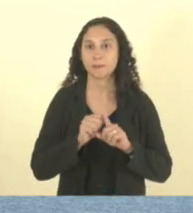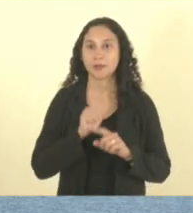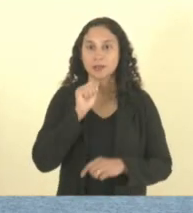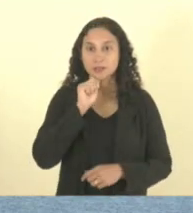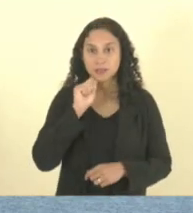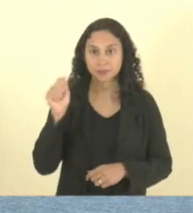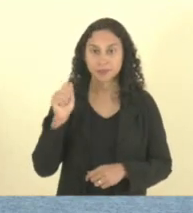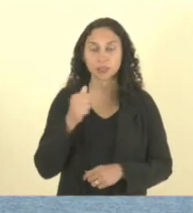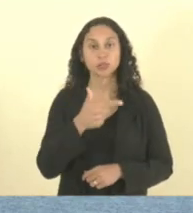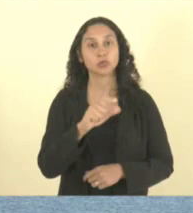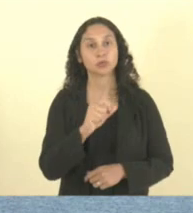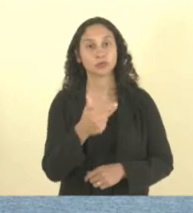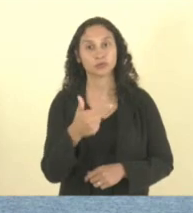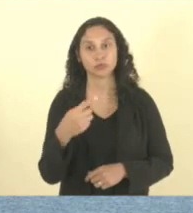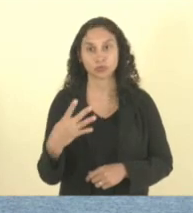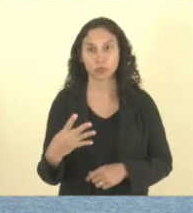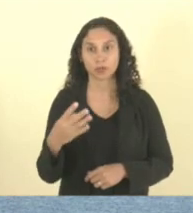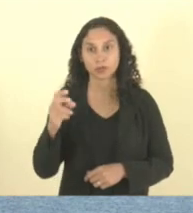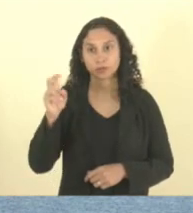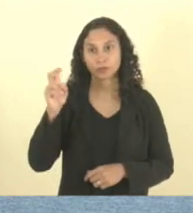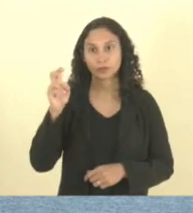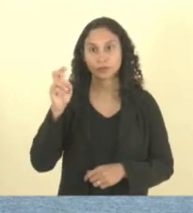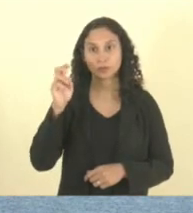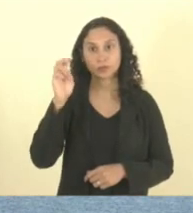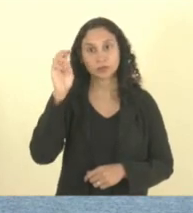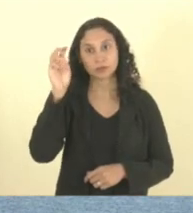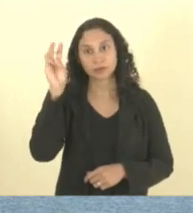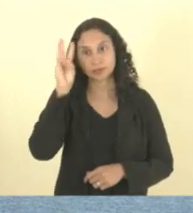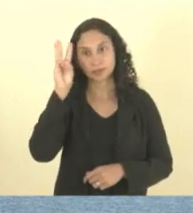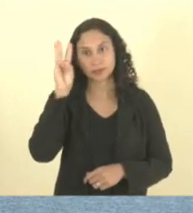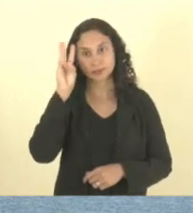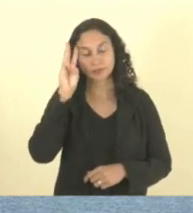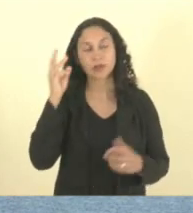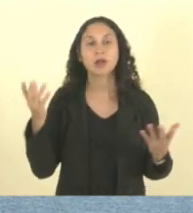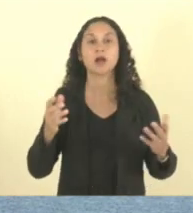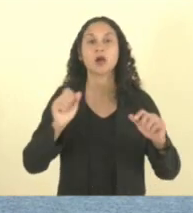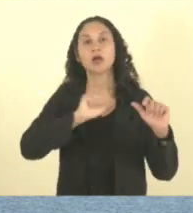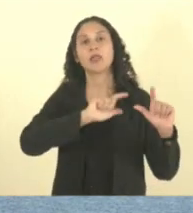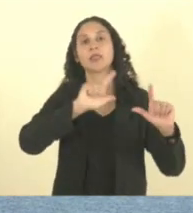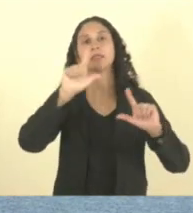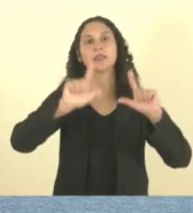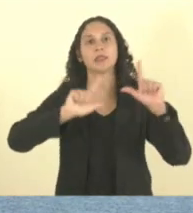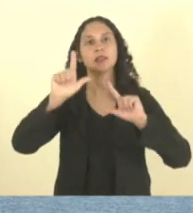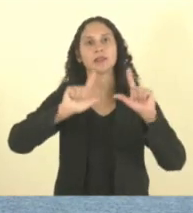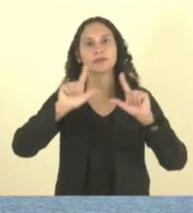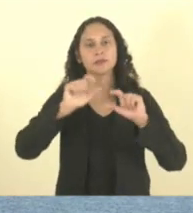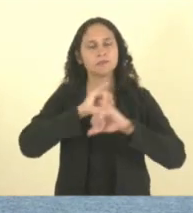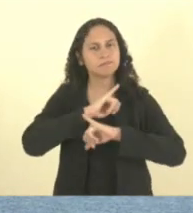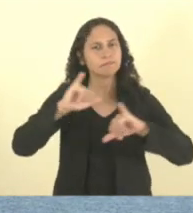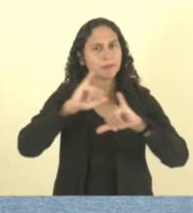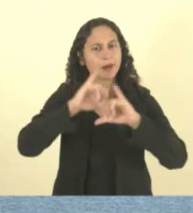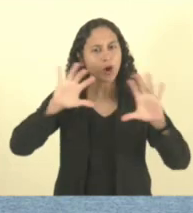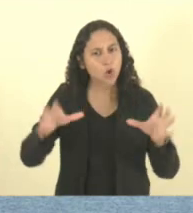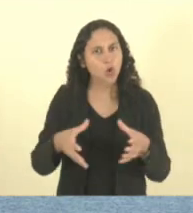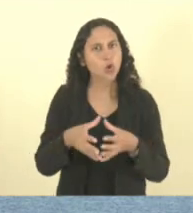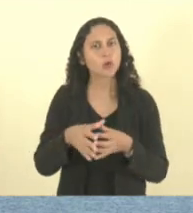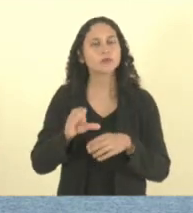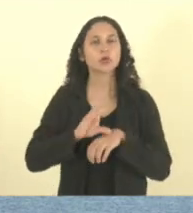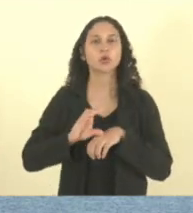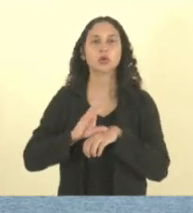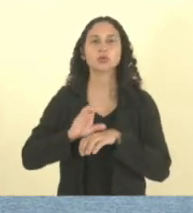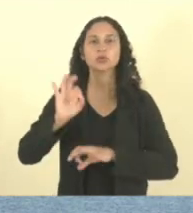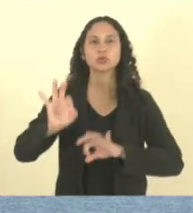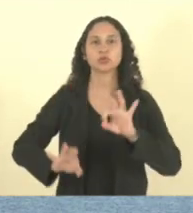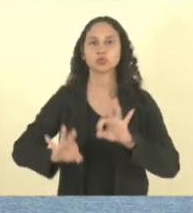de 2024, uma quinta-feira. A TVA lhes passa a transmitir ao vivo a reunião da Comissão de Condição e Justiça.